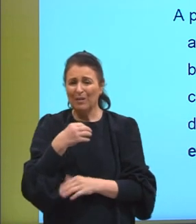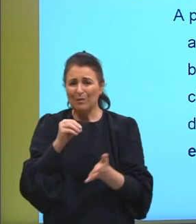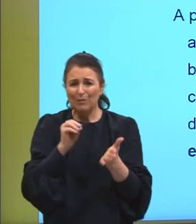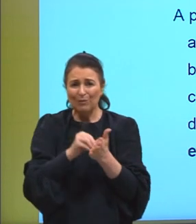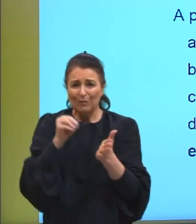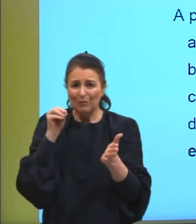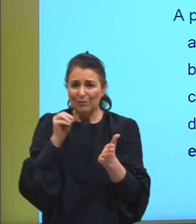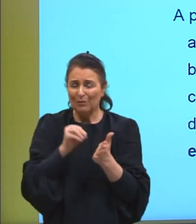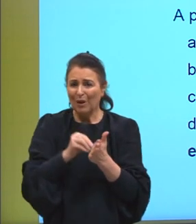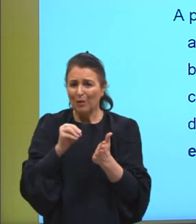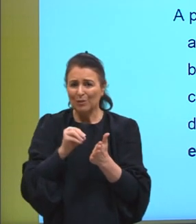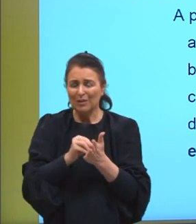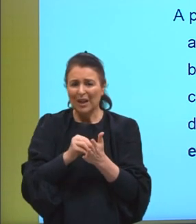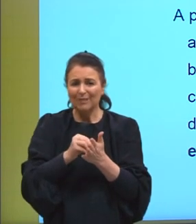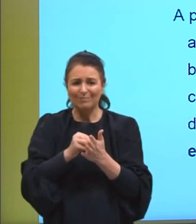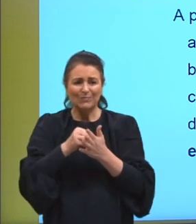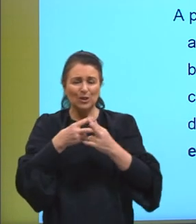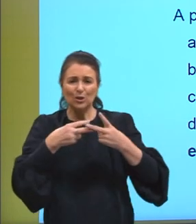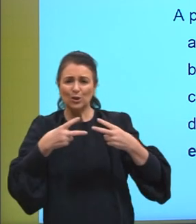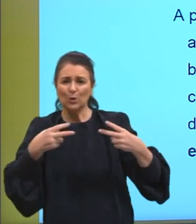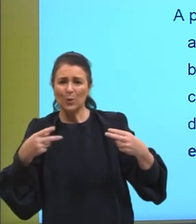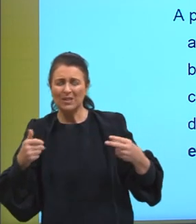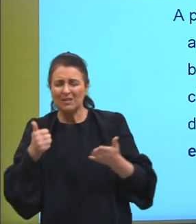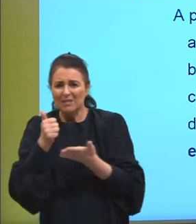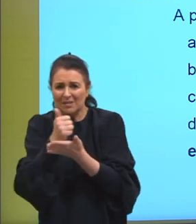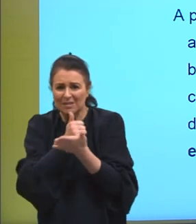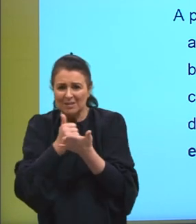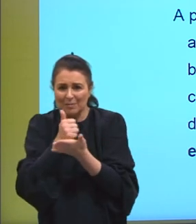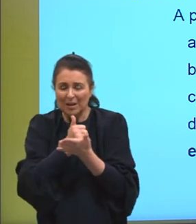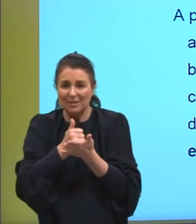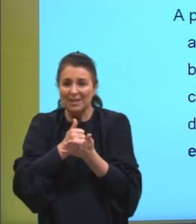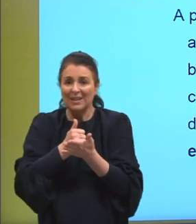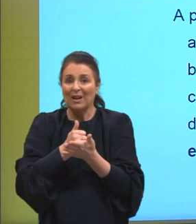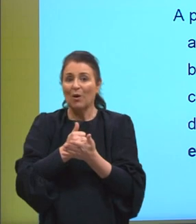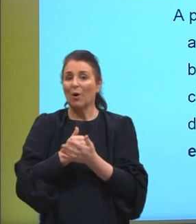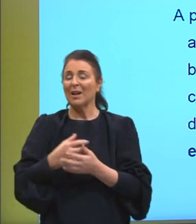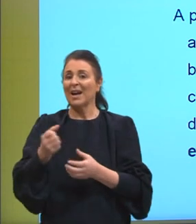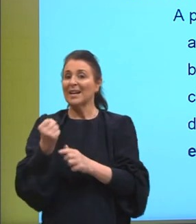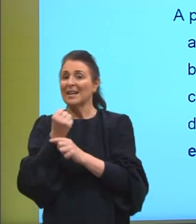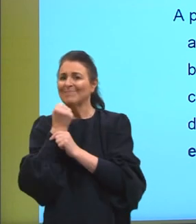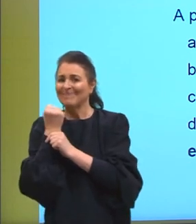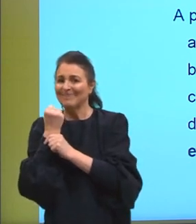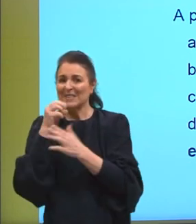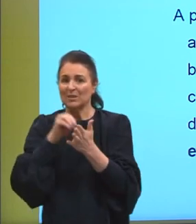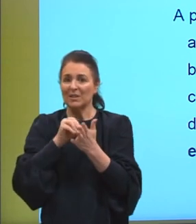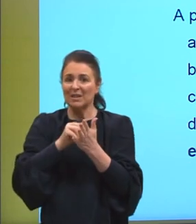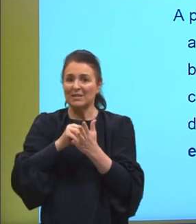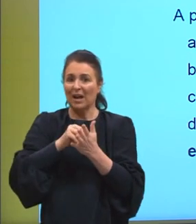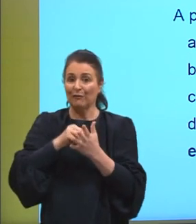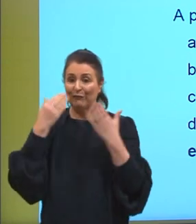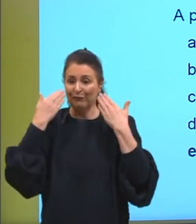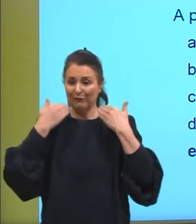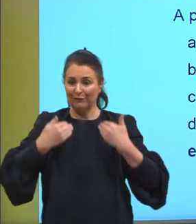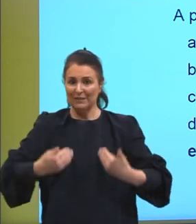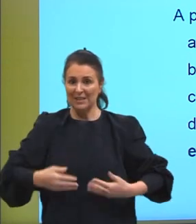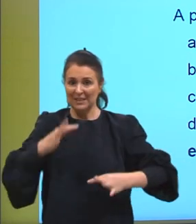Então, eles tinham essa... Aqui fala sobre a insegurança, tanto física como espiritual, uma forma de